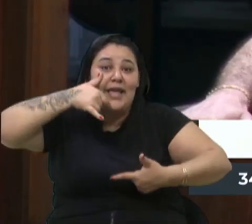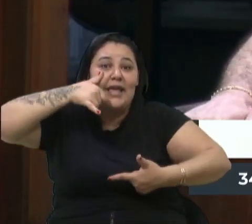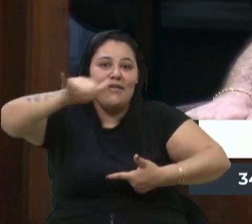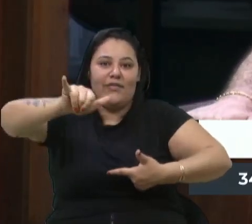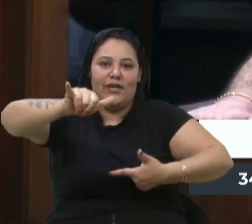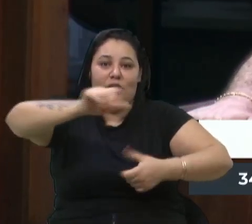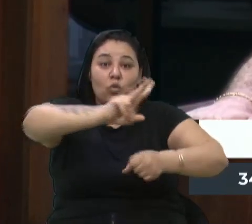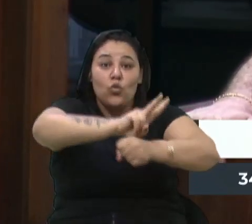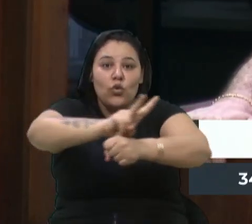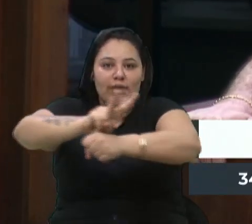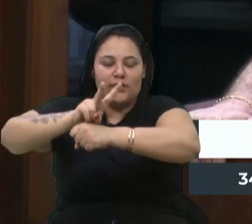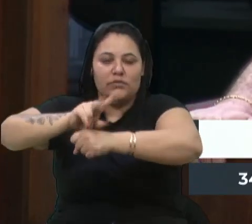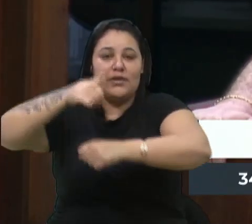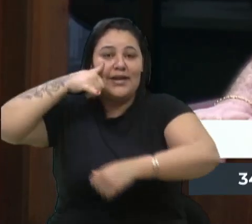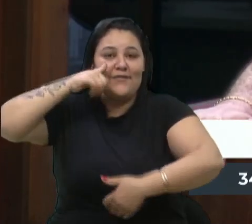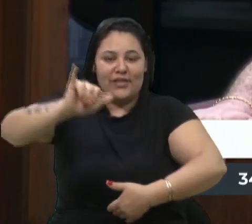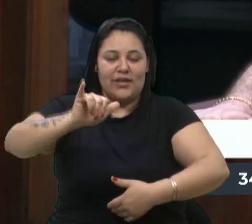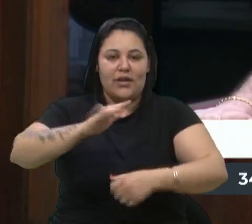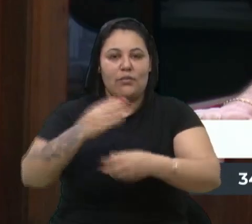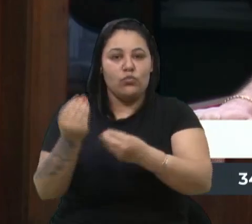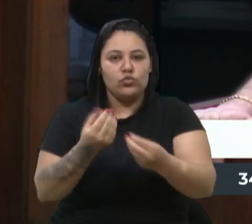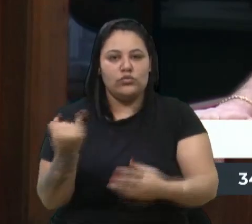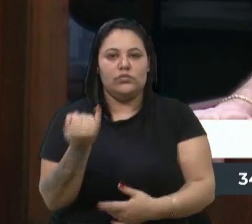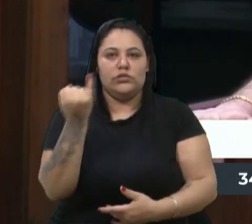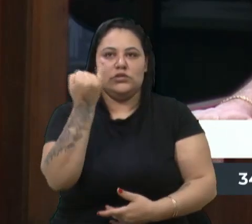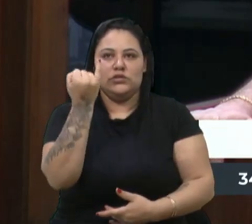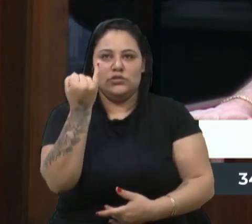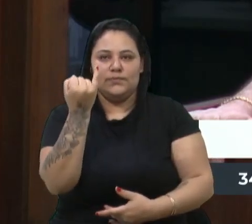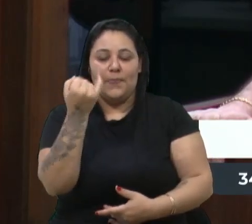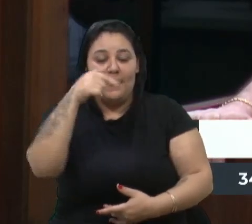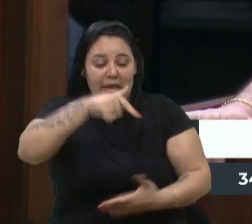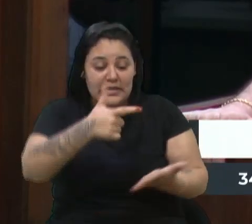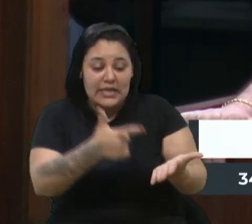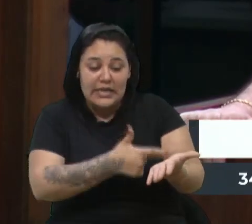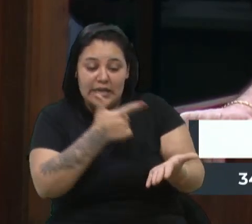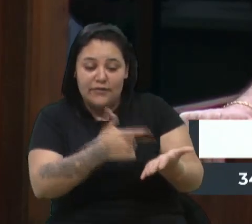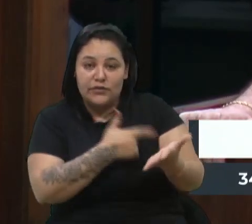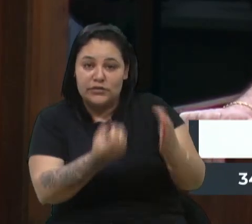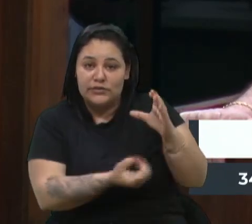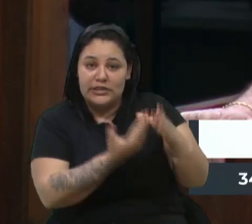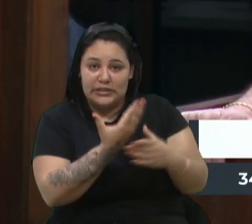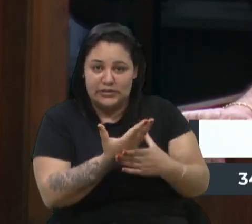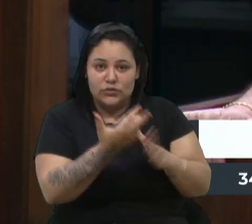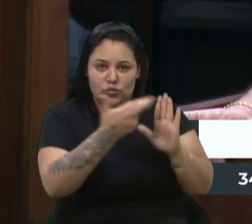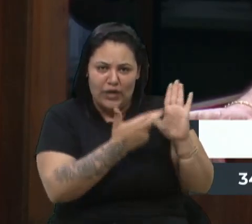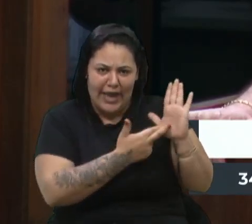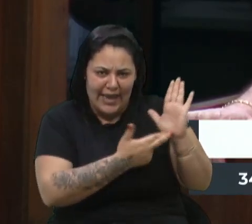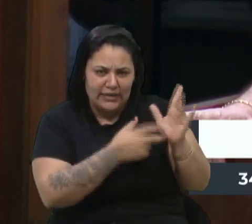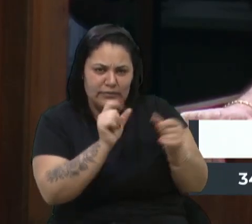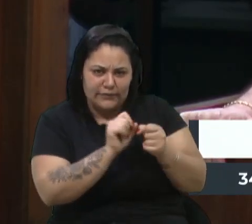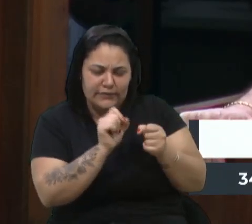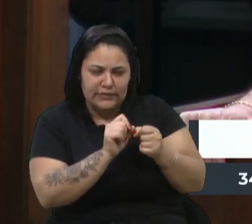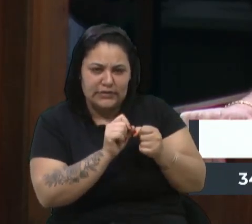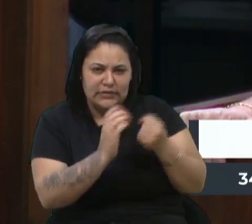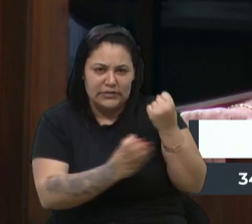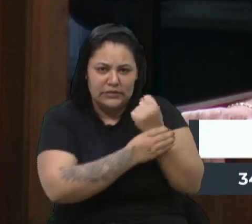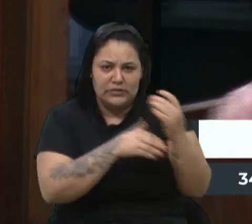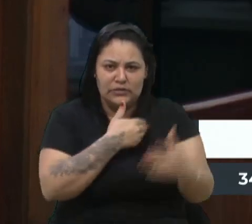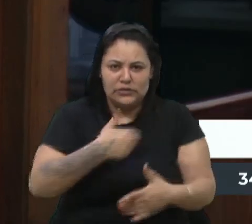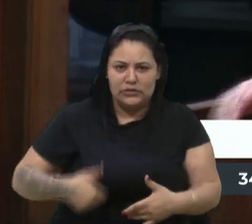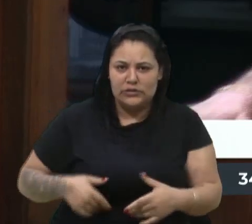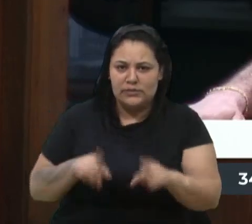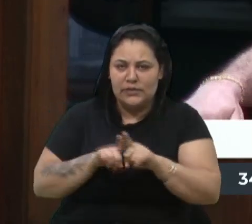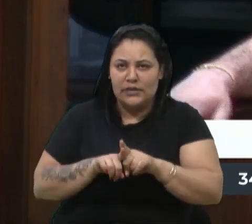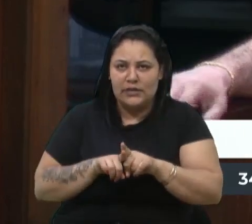A prevenção é muito importante. E essa cartilha da subcomissão de segurança escolar, que parte da Comissão de Segurança Pública e da